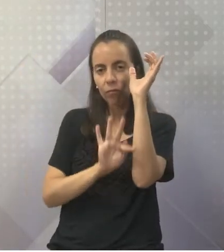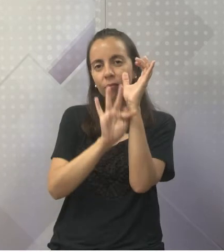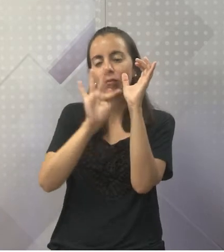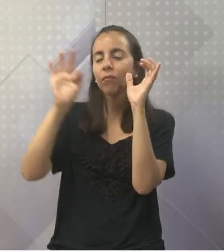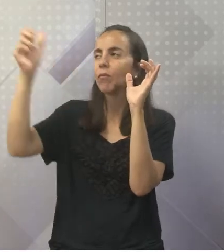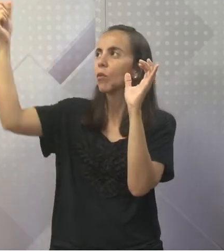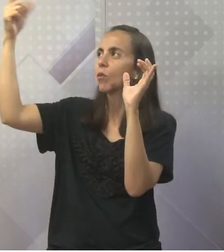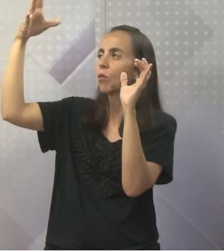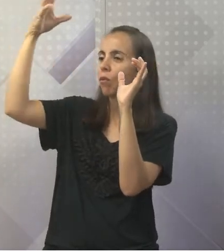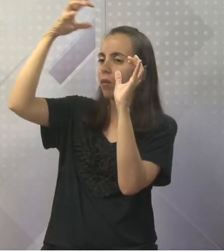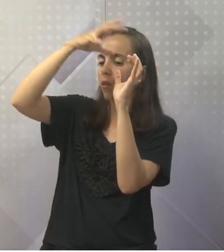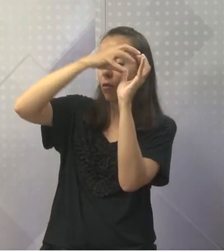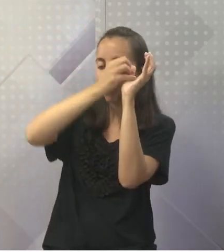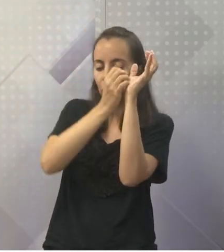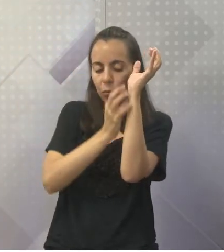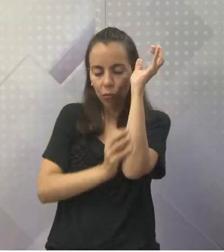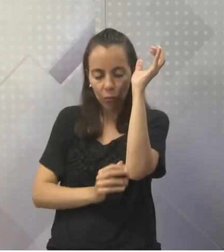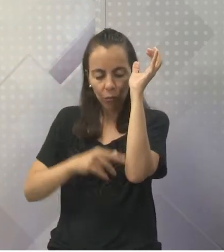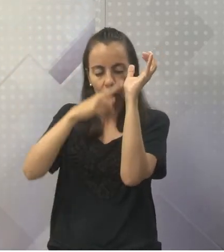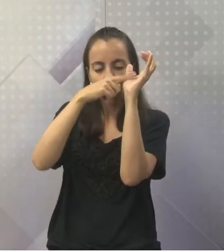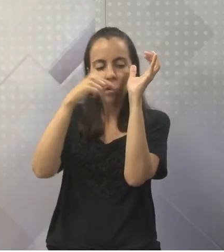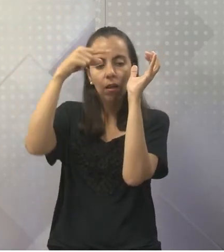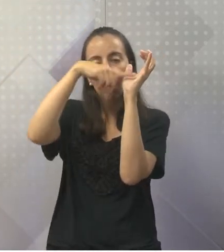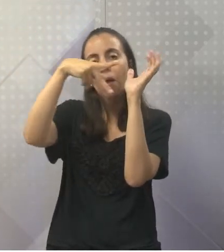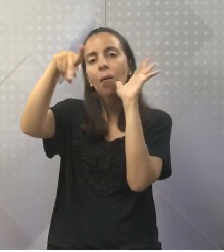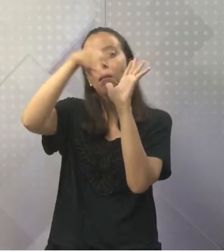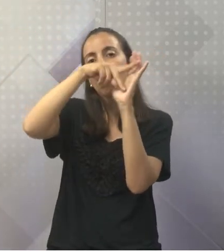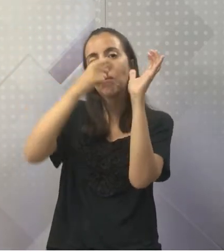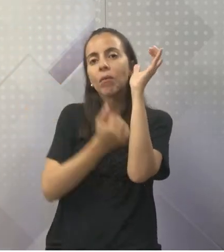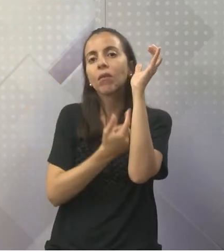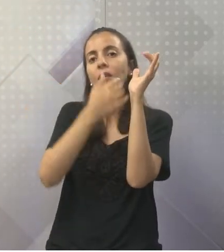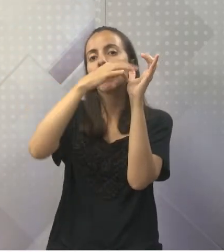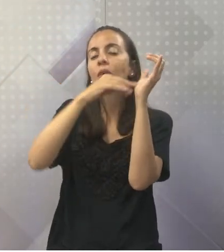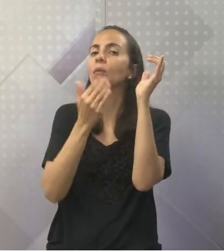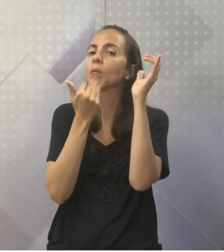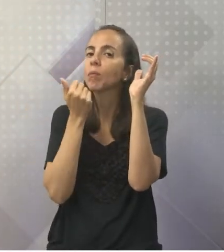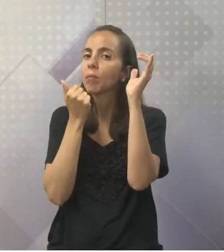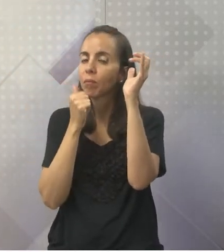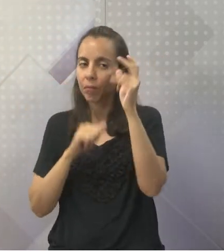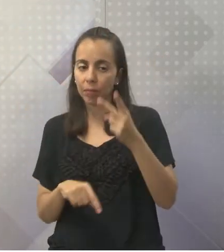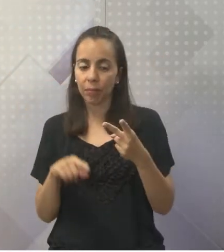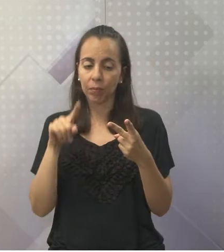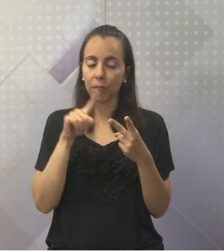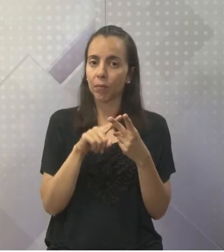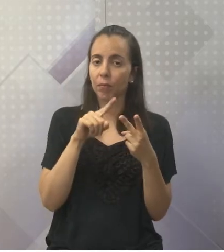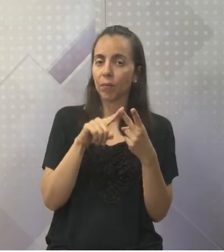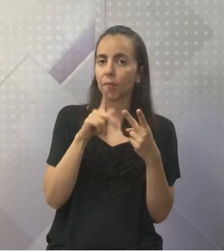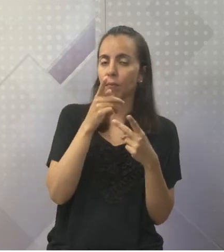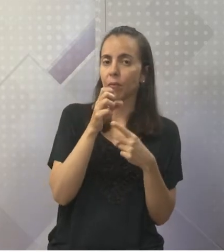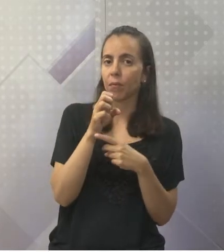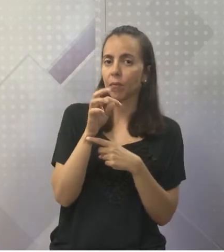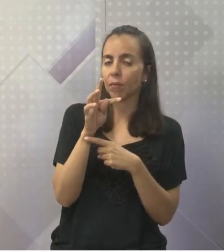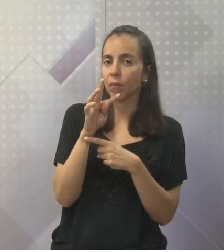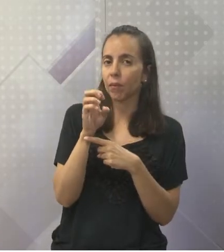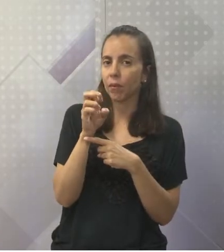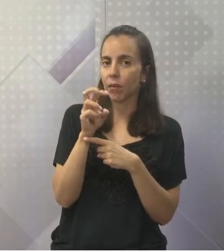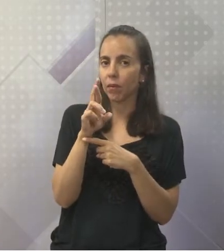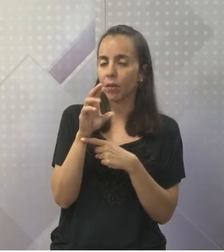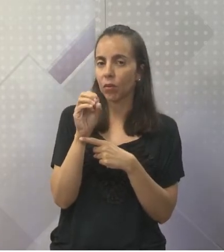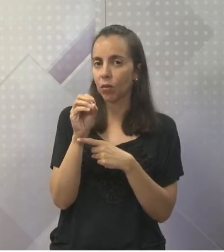Lembra disso? Professor, e seres heterótrofos? Heteros, hétero,